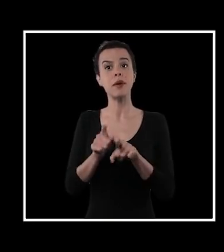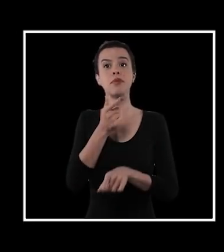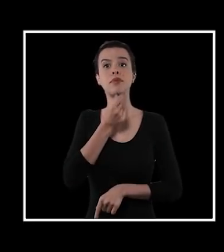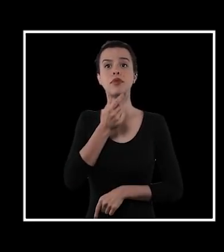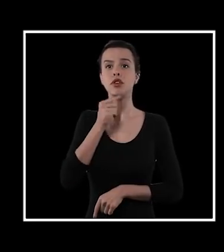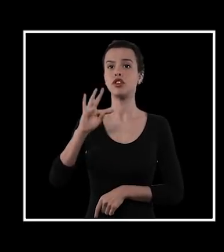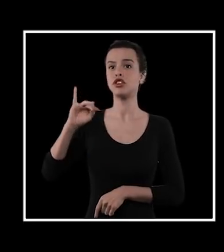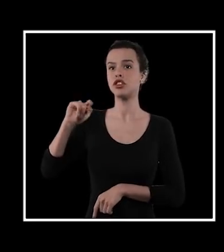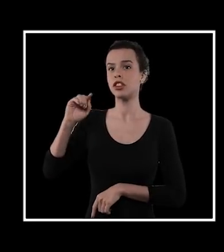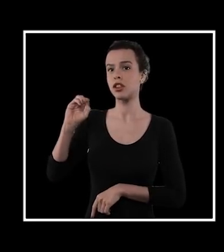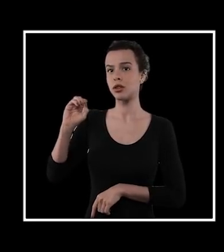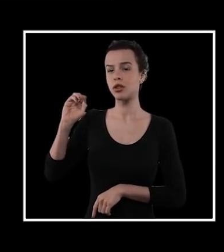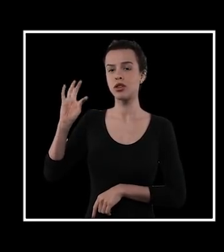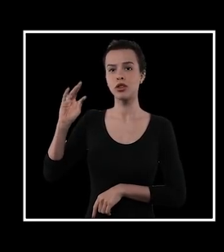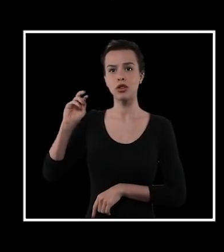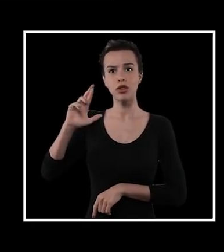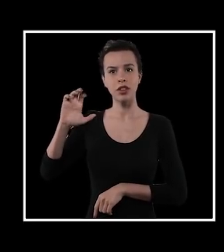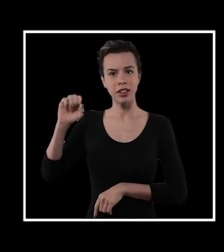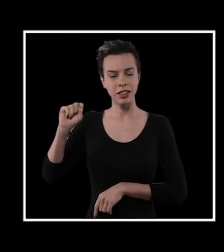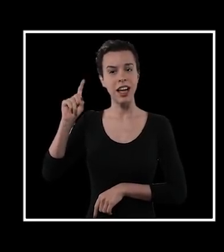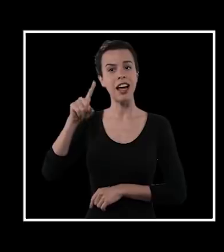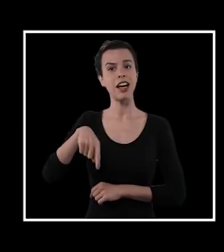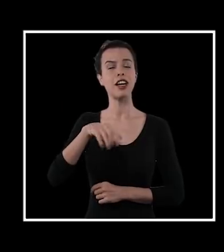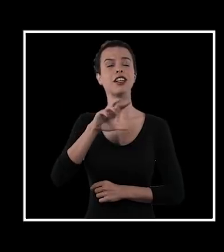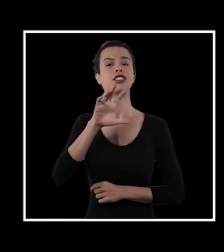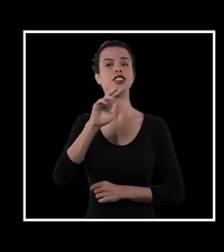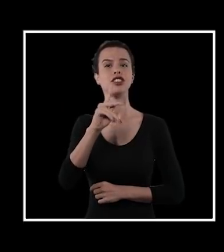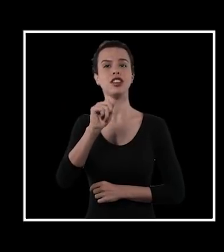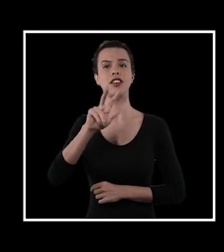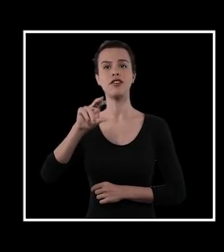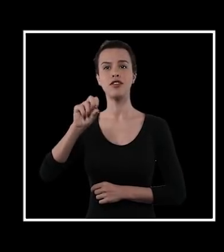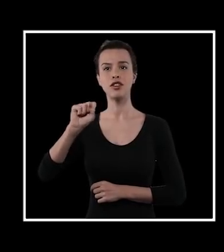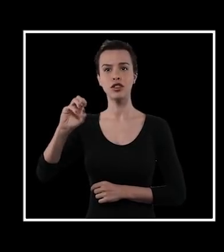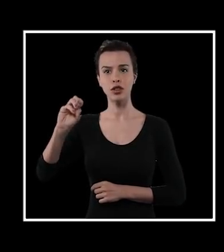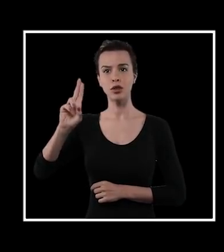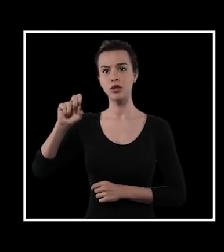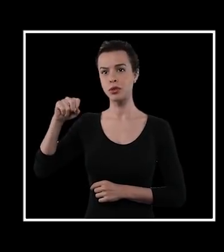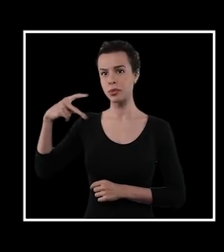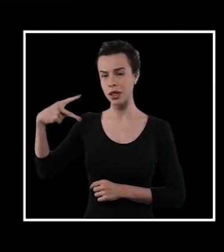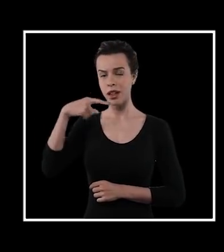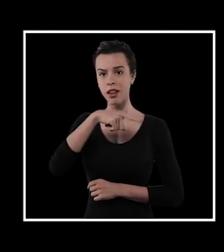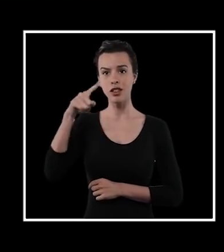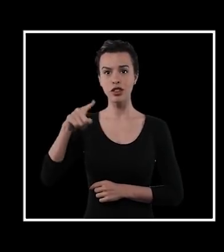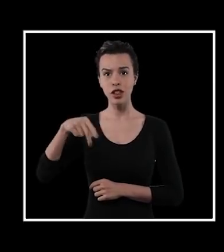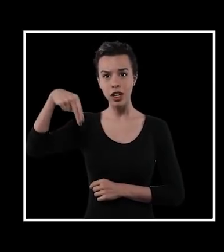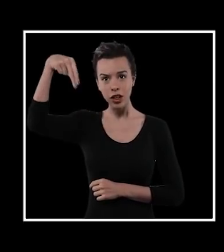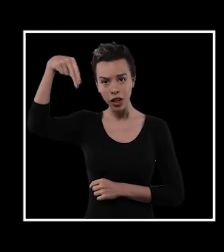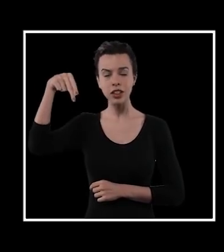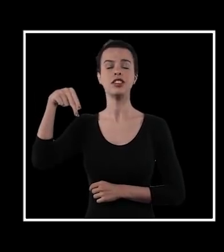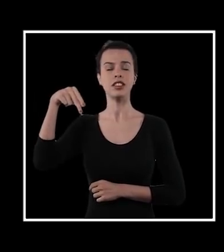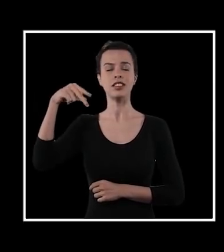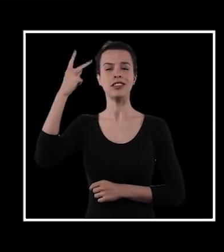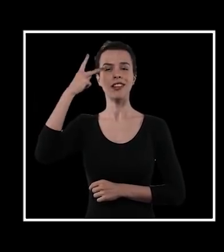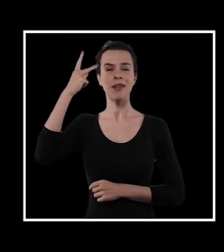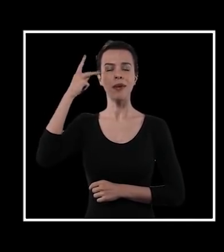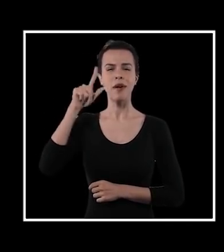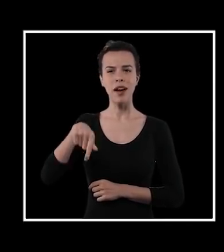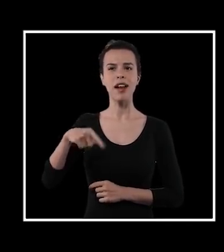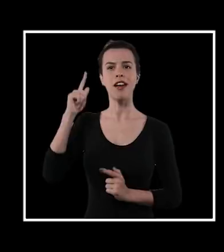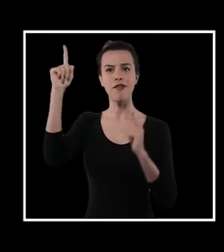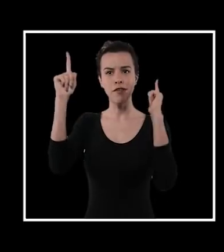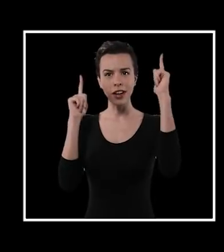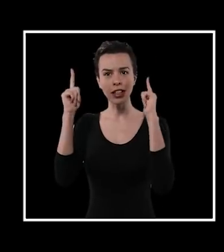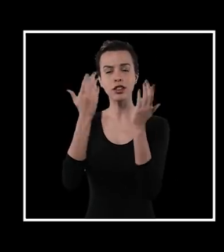Torres, conhecido nas redes como o Chavoso da USP, que veio da Brasilândia, na Zona Norte de São Paulo. É funkeiro, estudante de Ciências